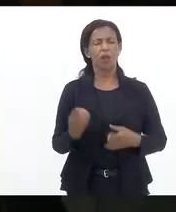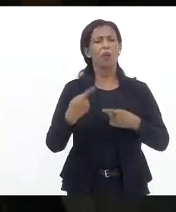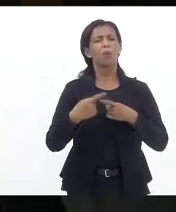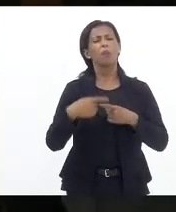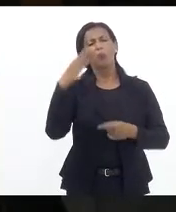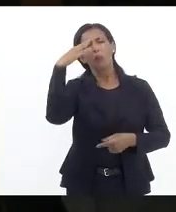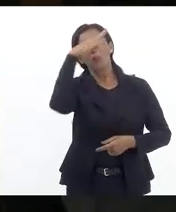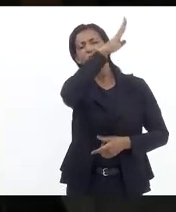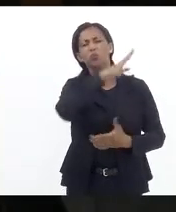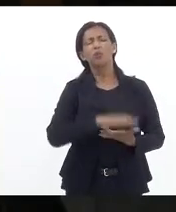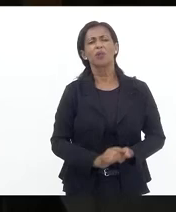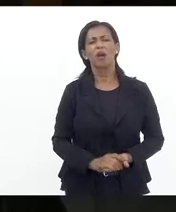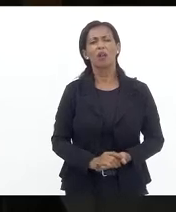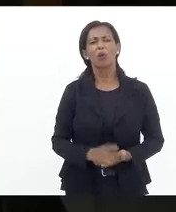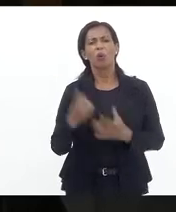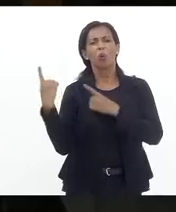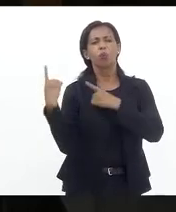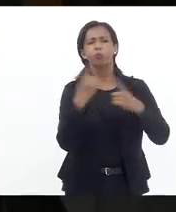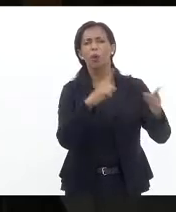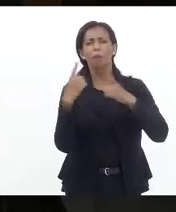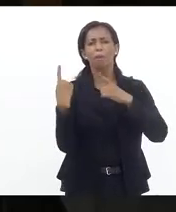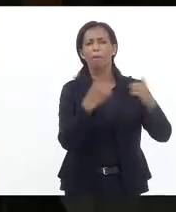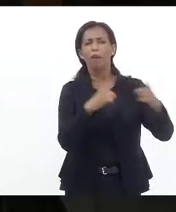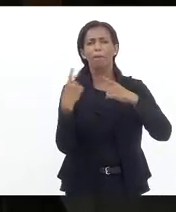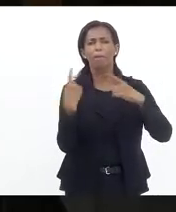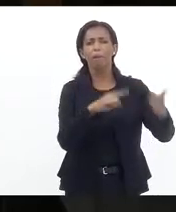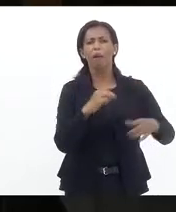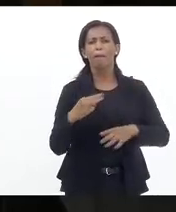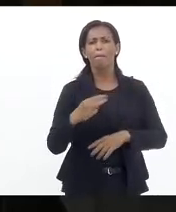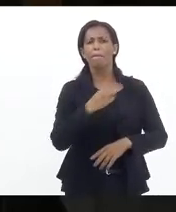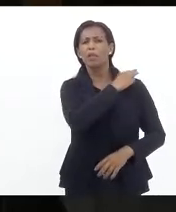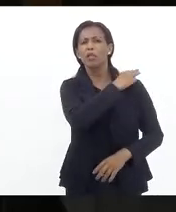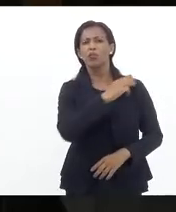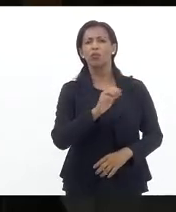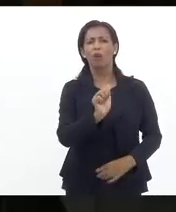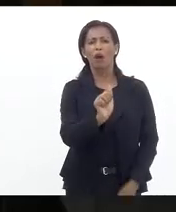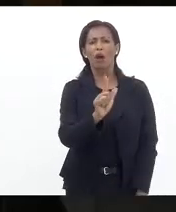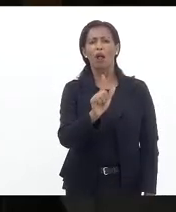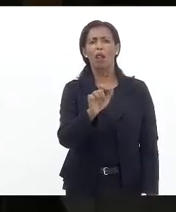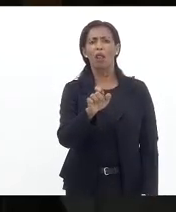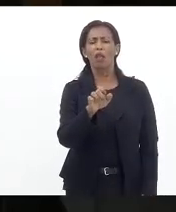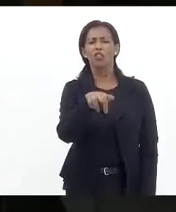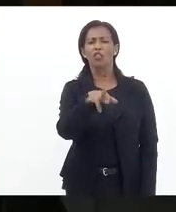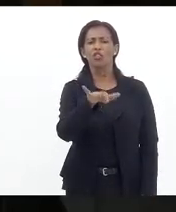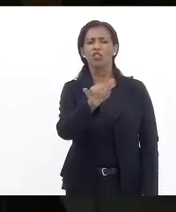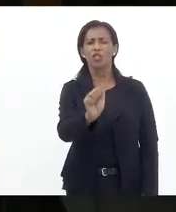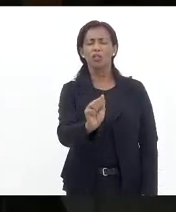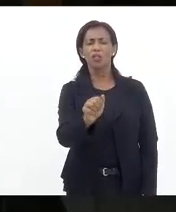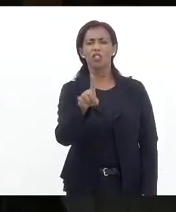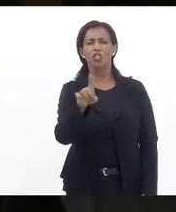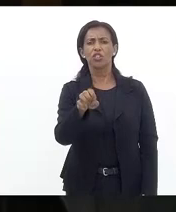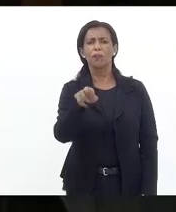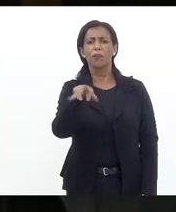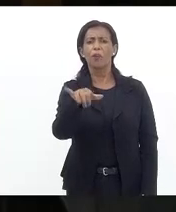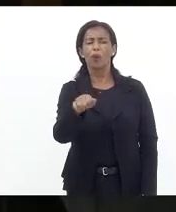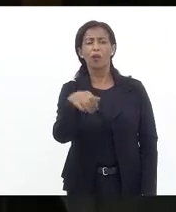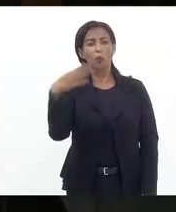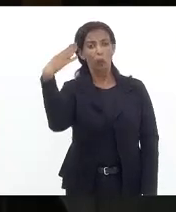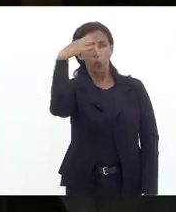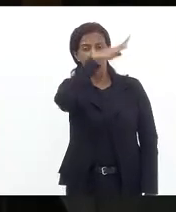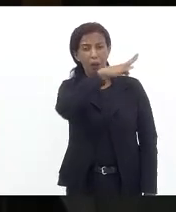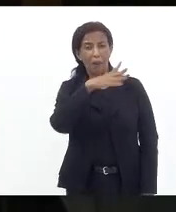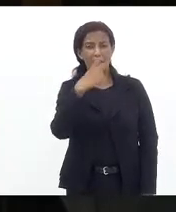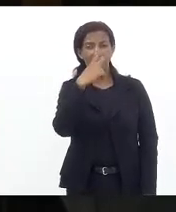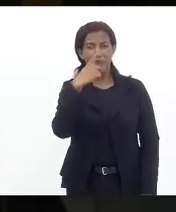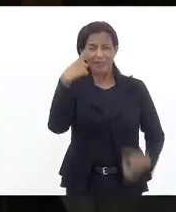bolsonaristas atacam o ministro Alexandre de Moraes porque os bolsonaristas o tempo inteiro alimentam